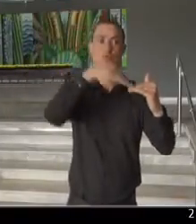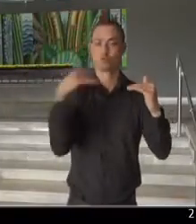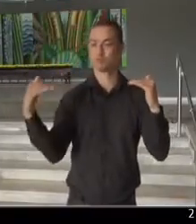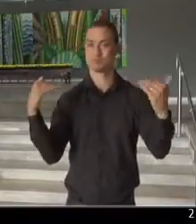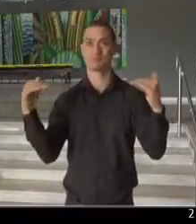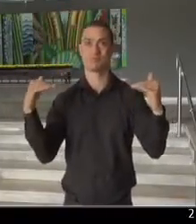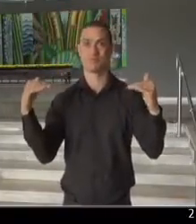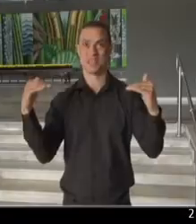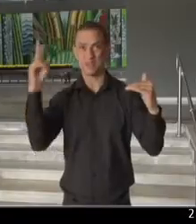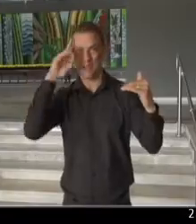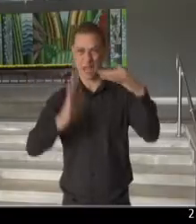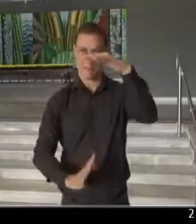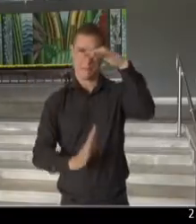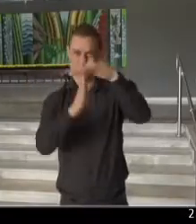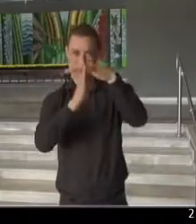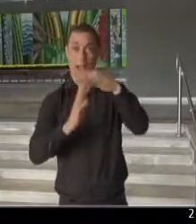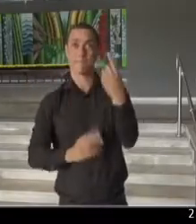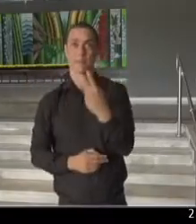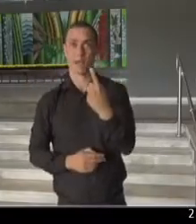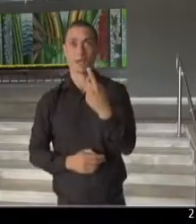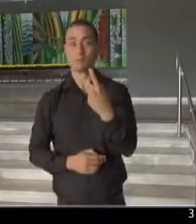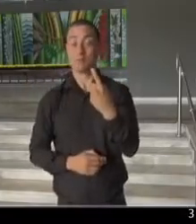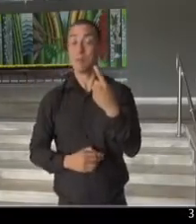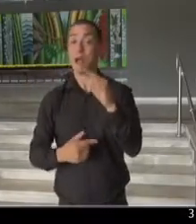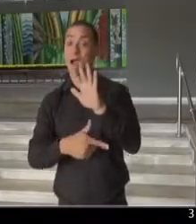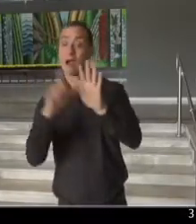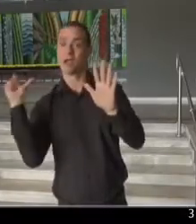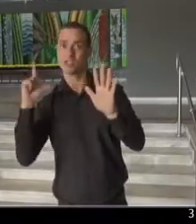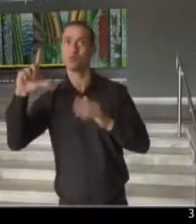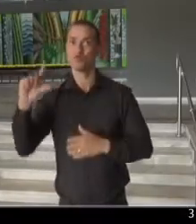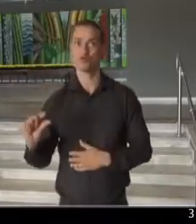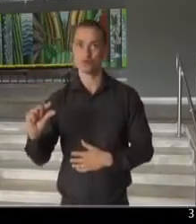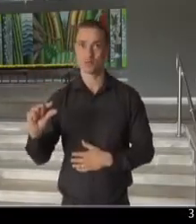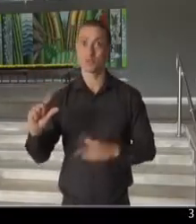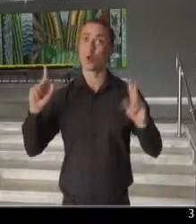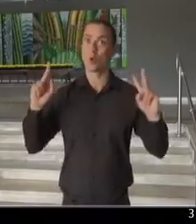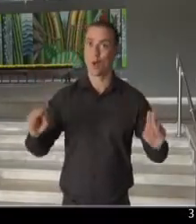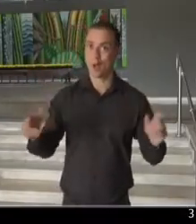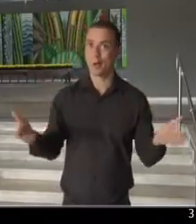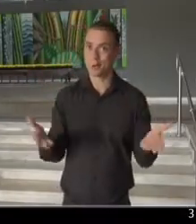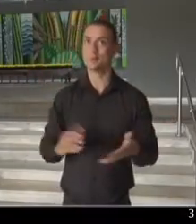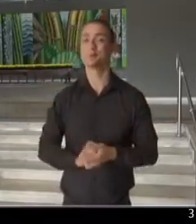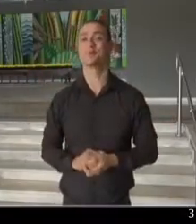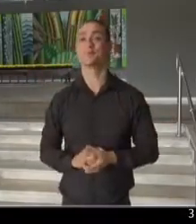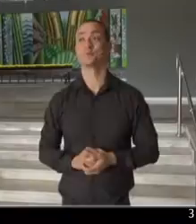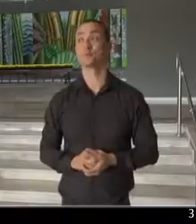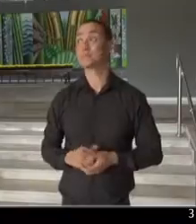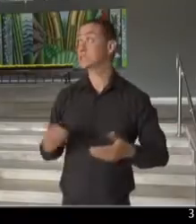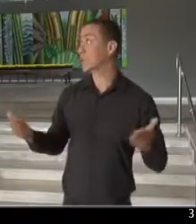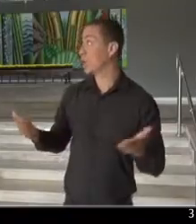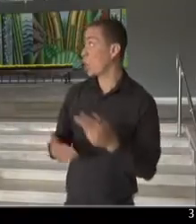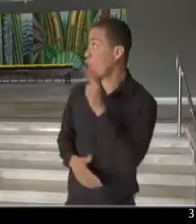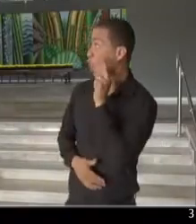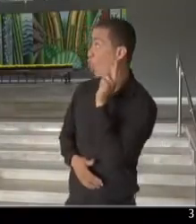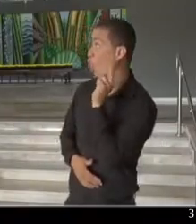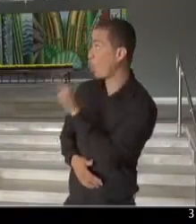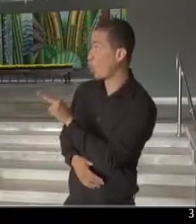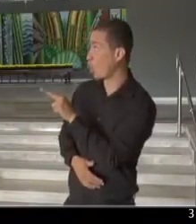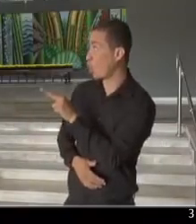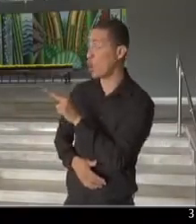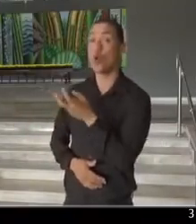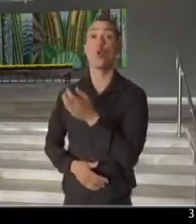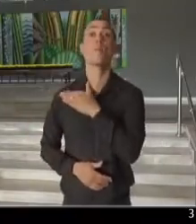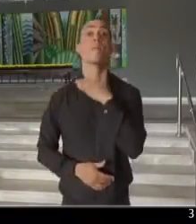pico da primeira onda. Próximo, por favor. E quando nós olhamos o número